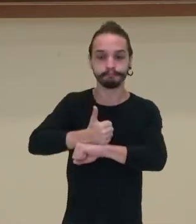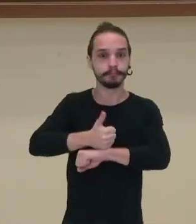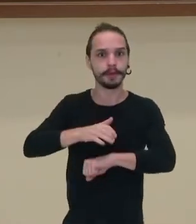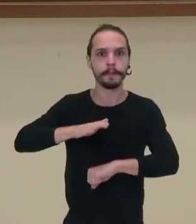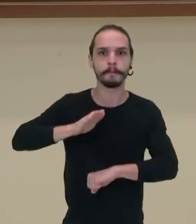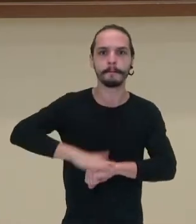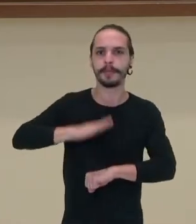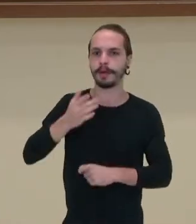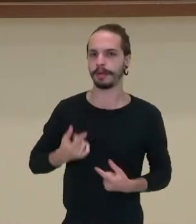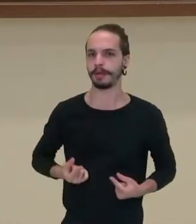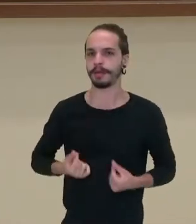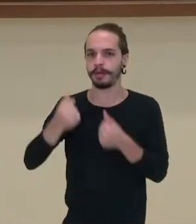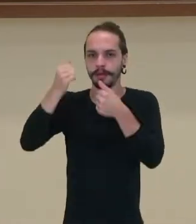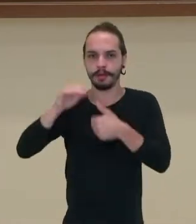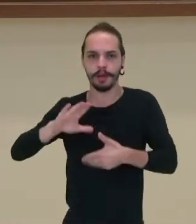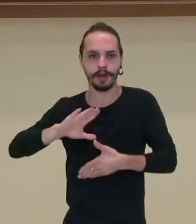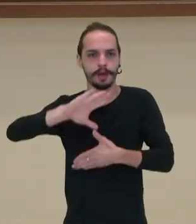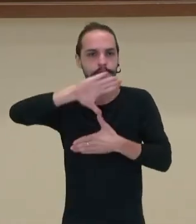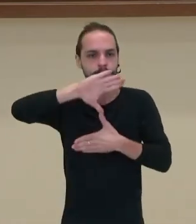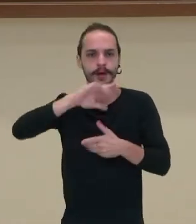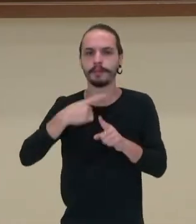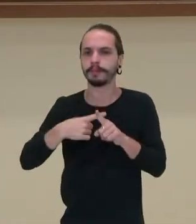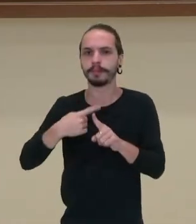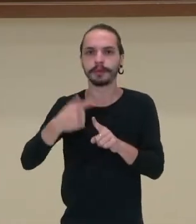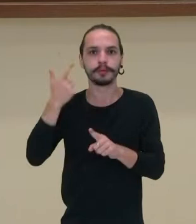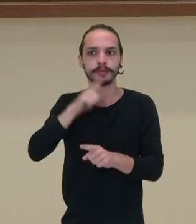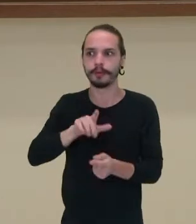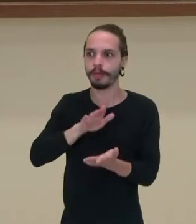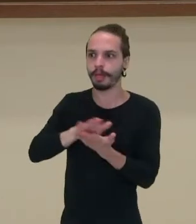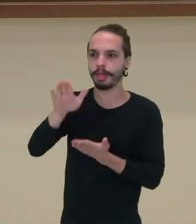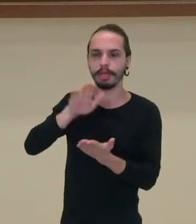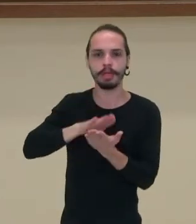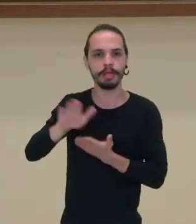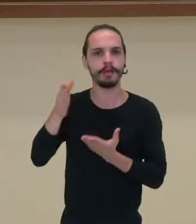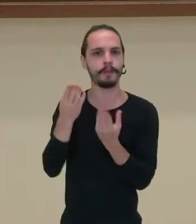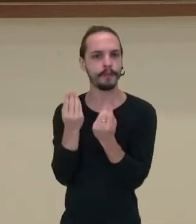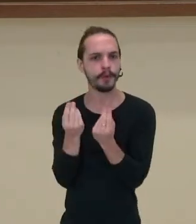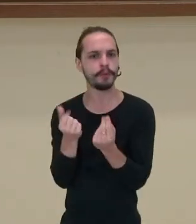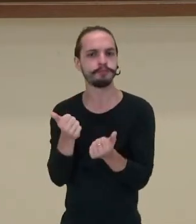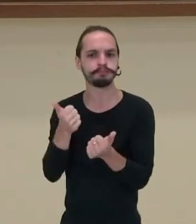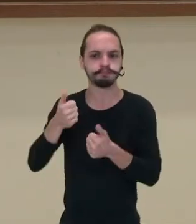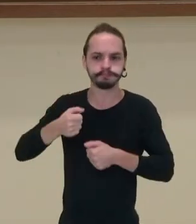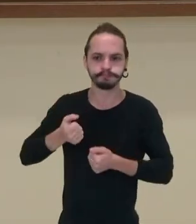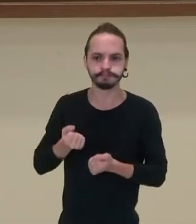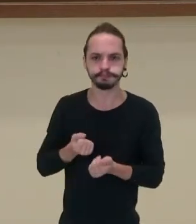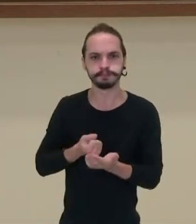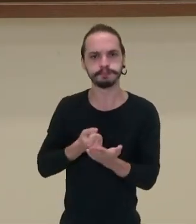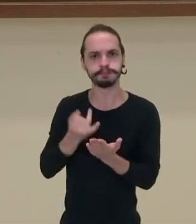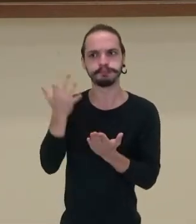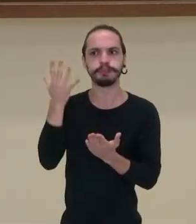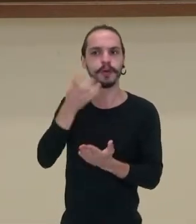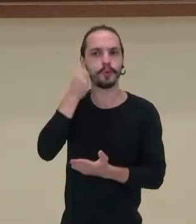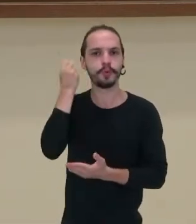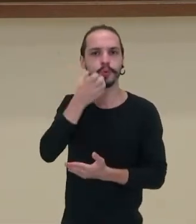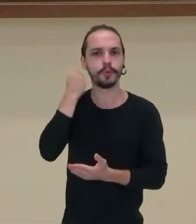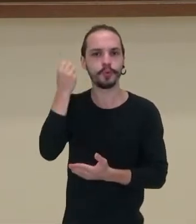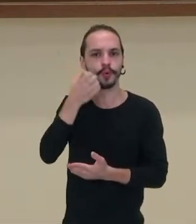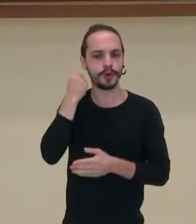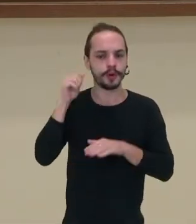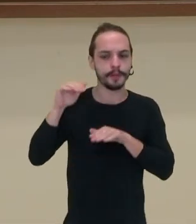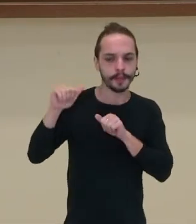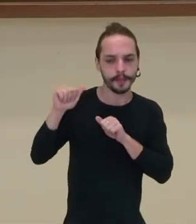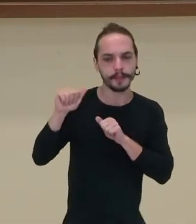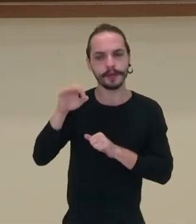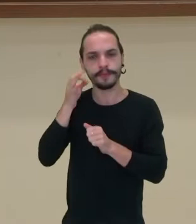mais rica da América. Por quê? Porque produzia muito, conseguia dar bastante lucro para a Espanha e para a França